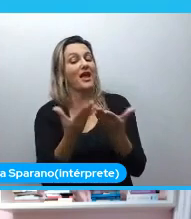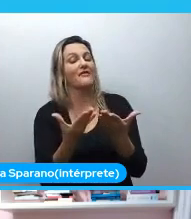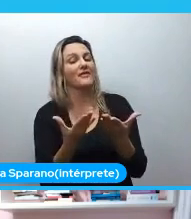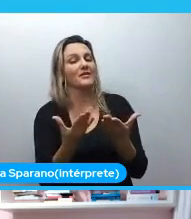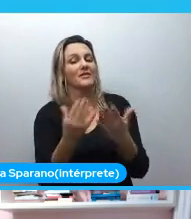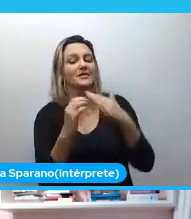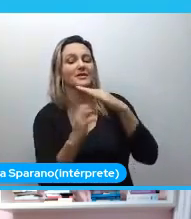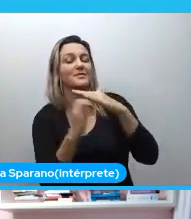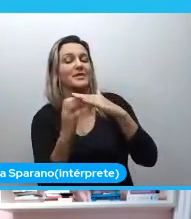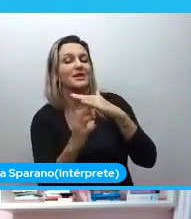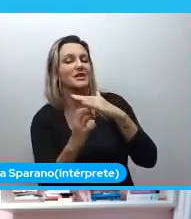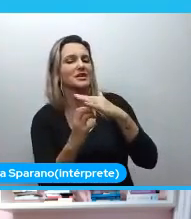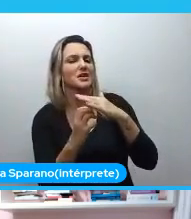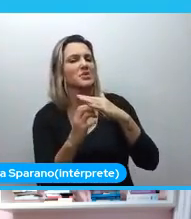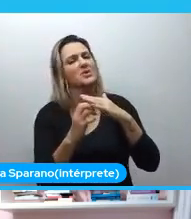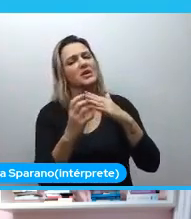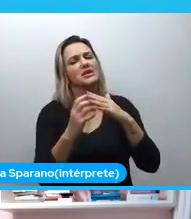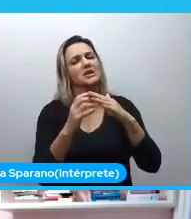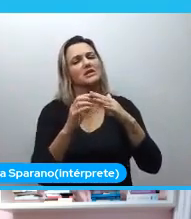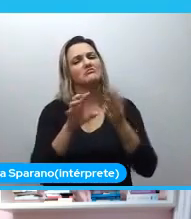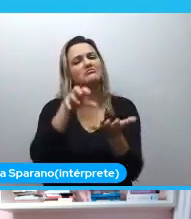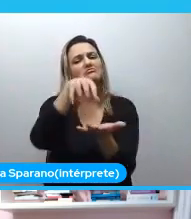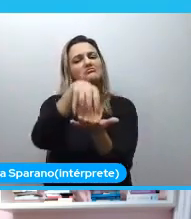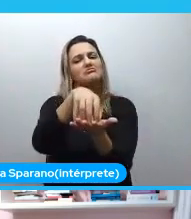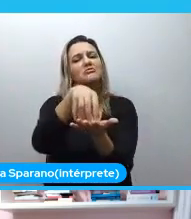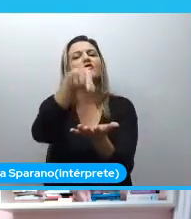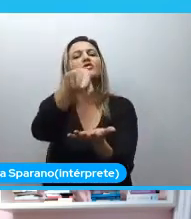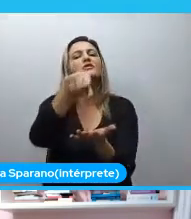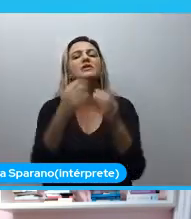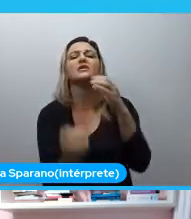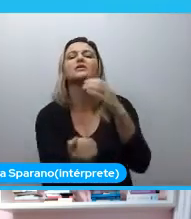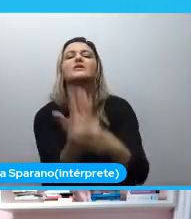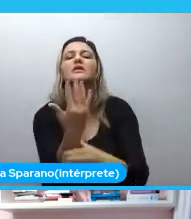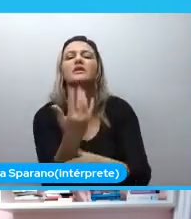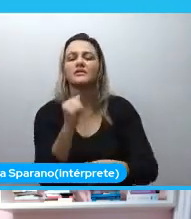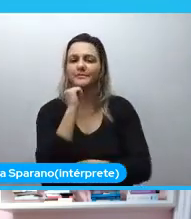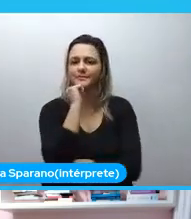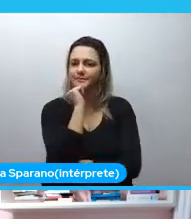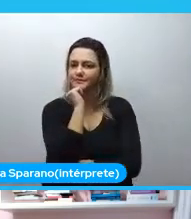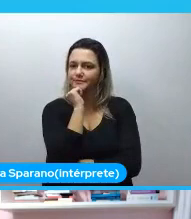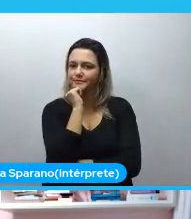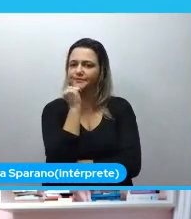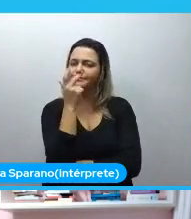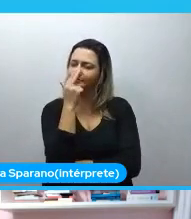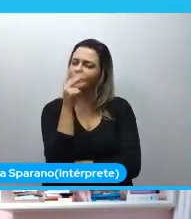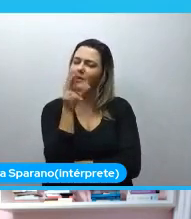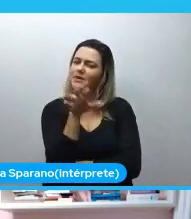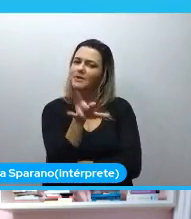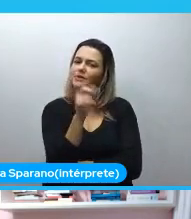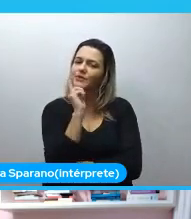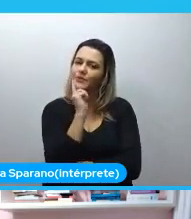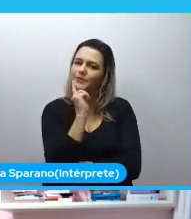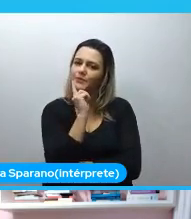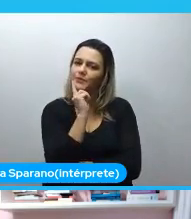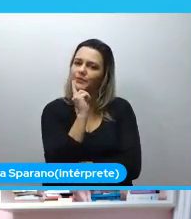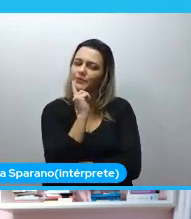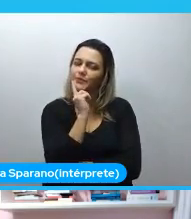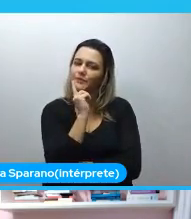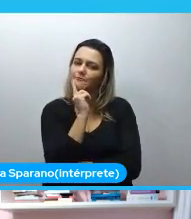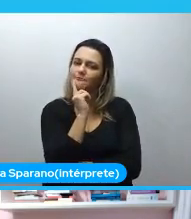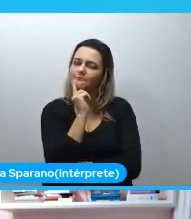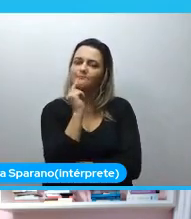estiver criando e é eu acho que era era um pouco isso que eu queria trazer era um pouco